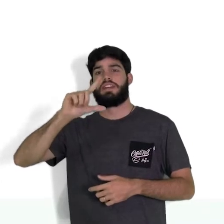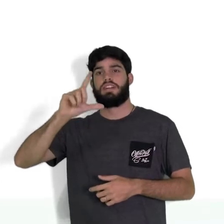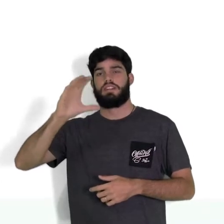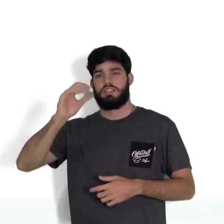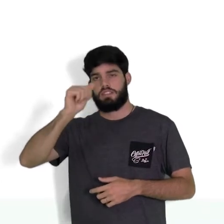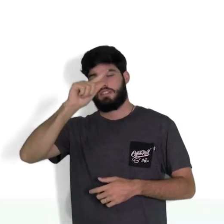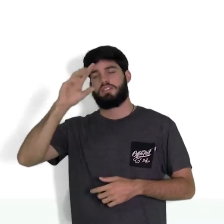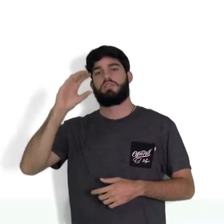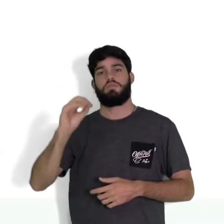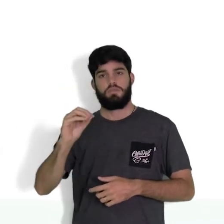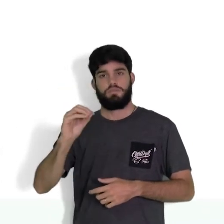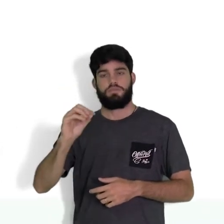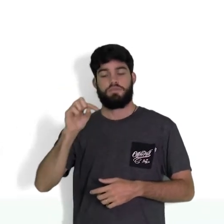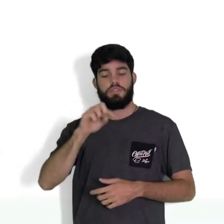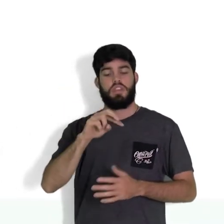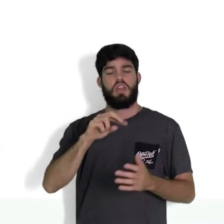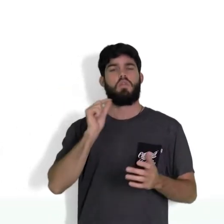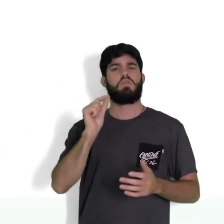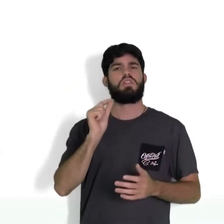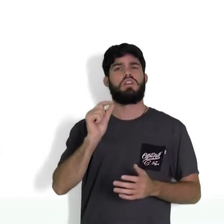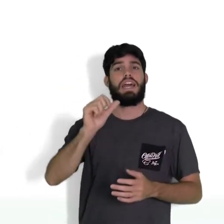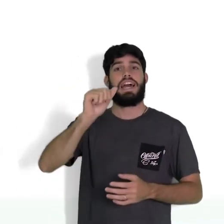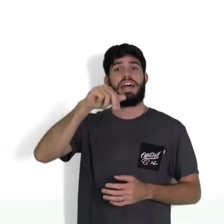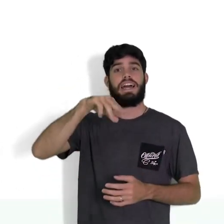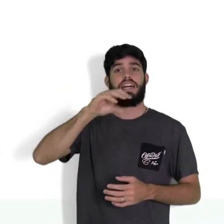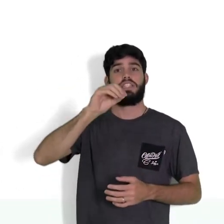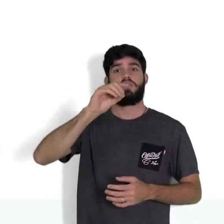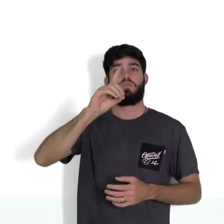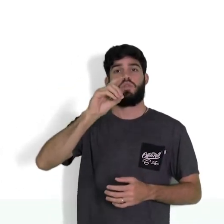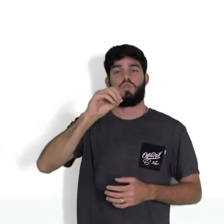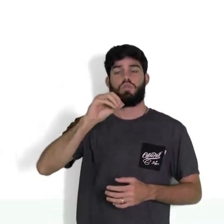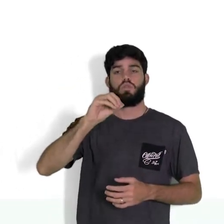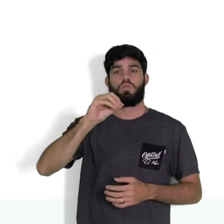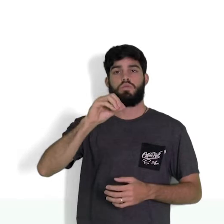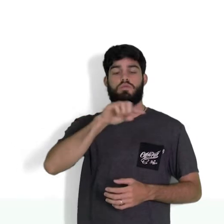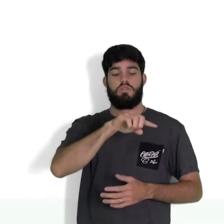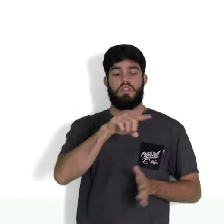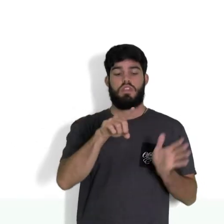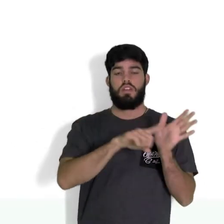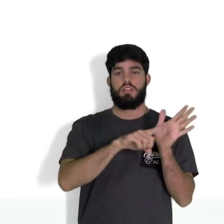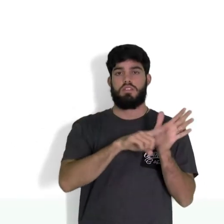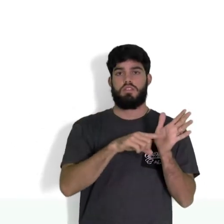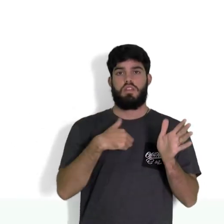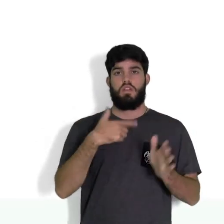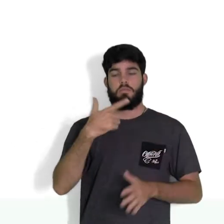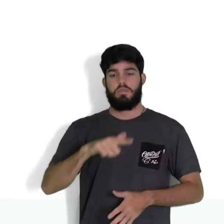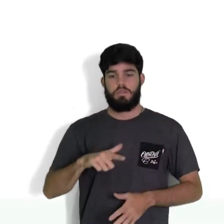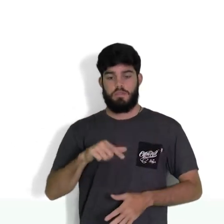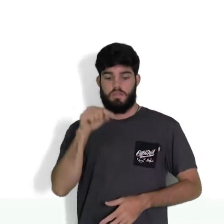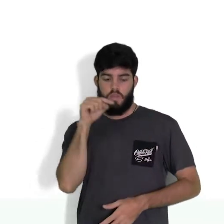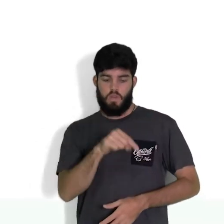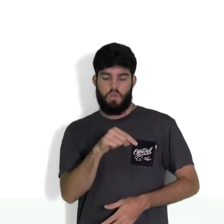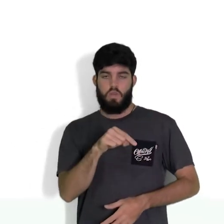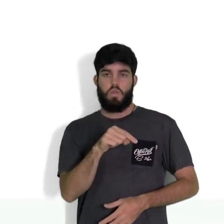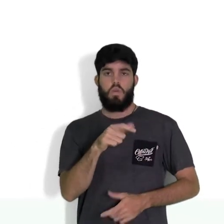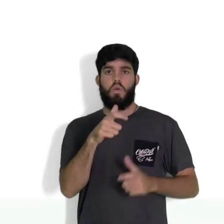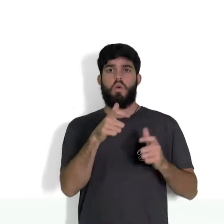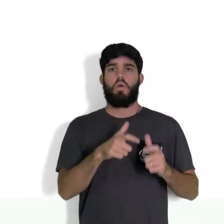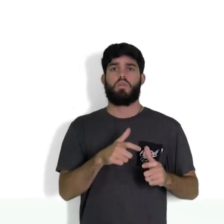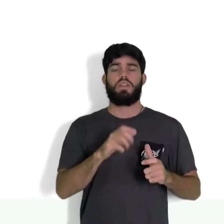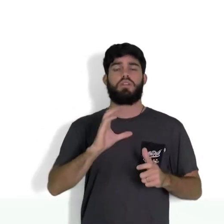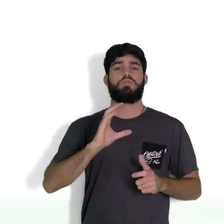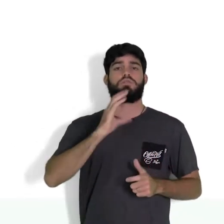É o polo negativo. Eu vou repetir. O local que ocorre